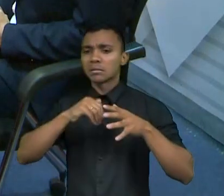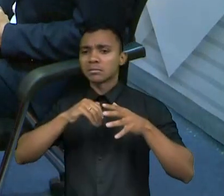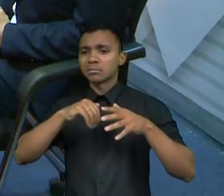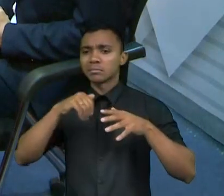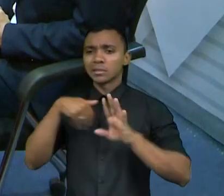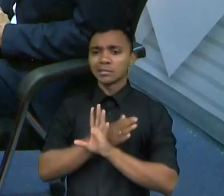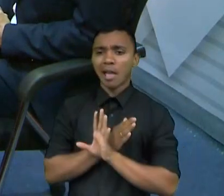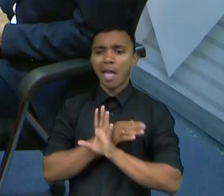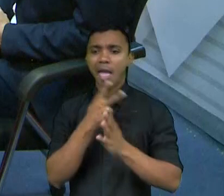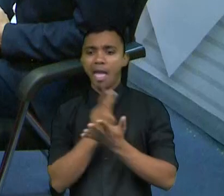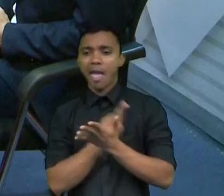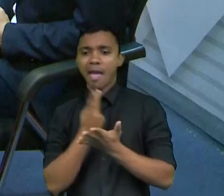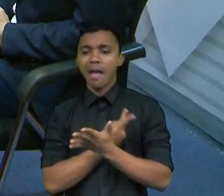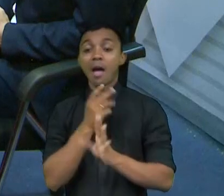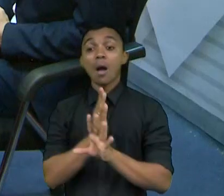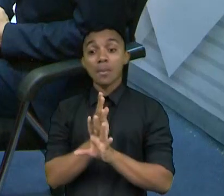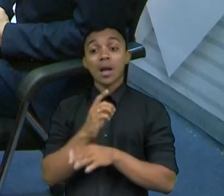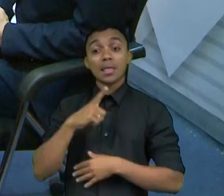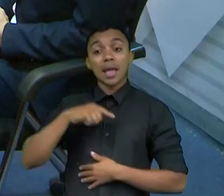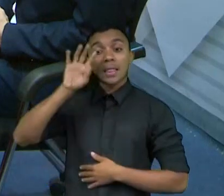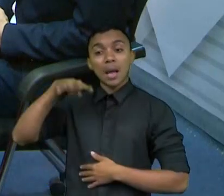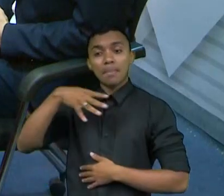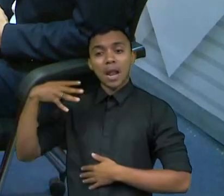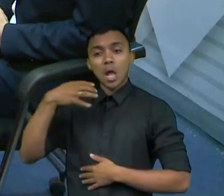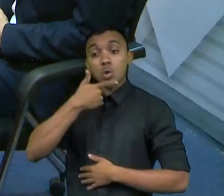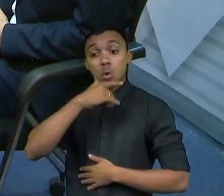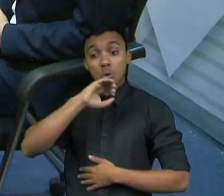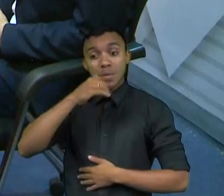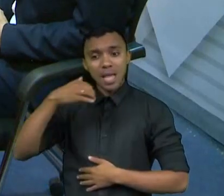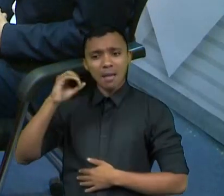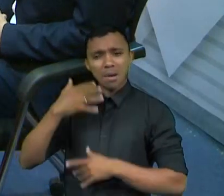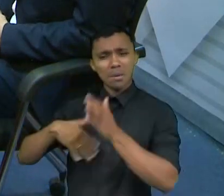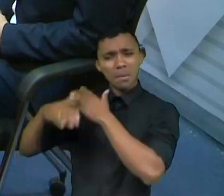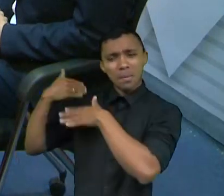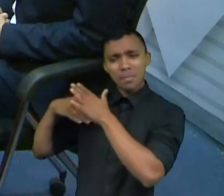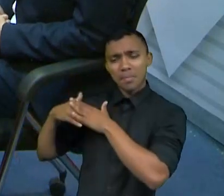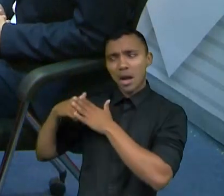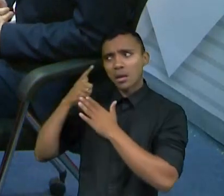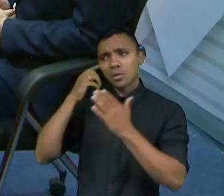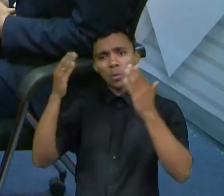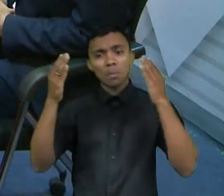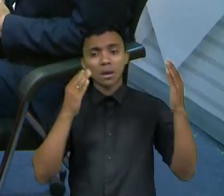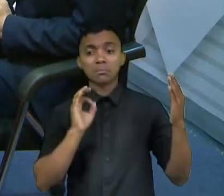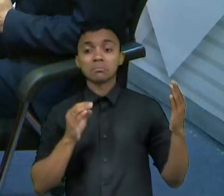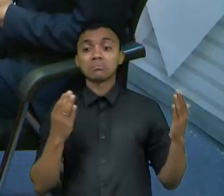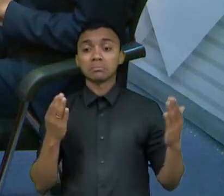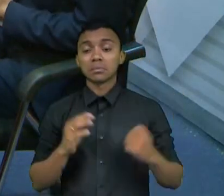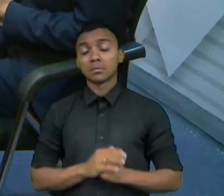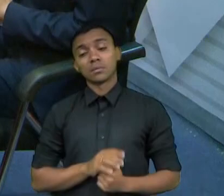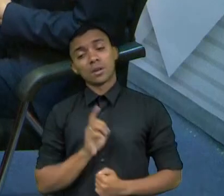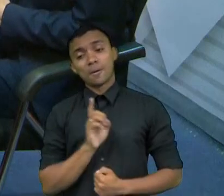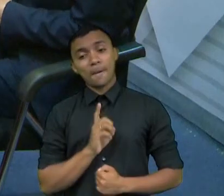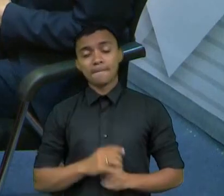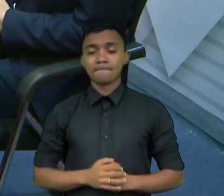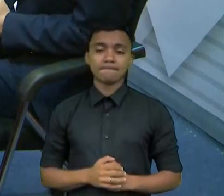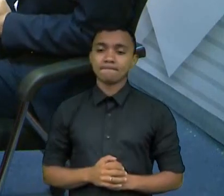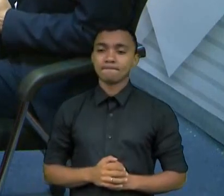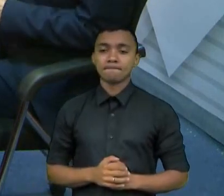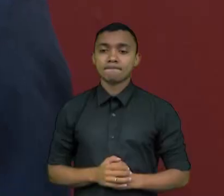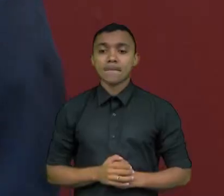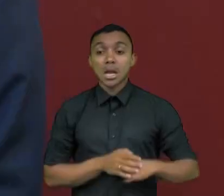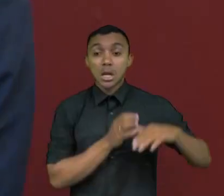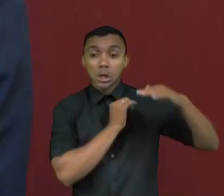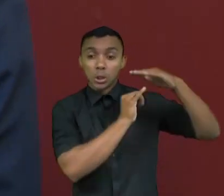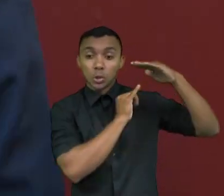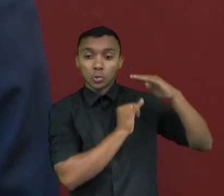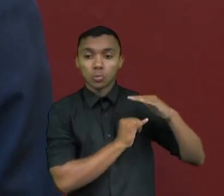Porque leva em consideração os números de 2010 para fazer essas... Na verdade, não. Não tem nenhum instituto que